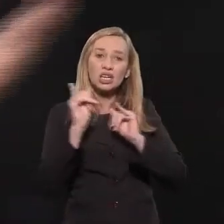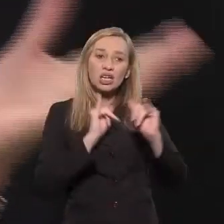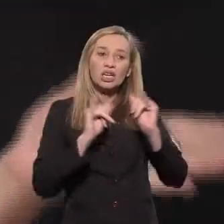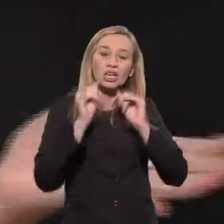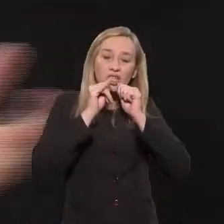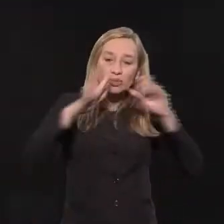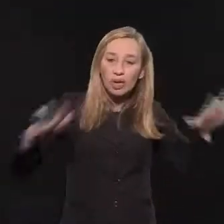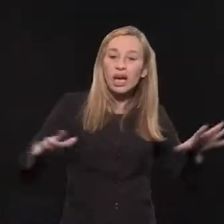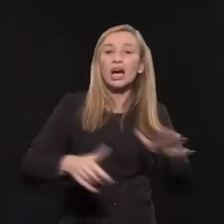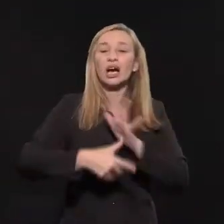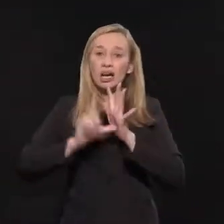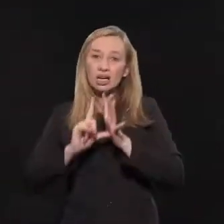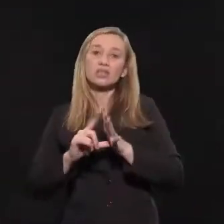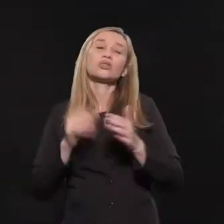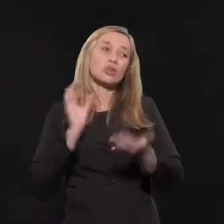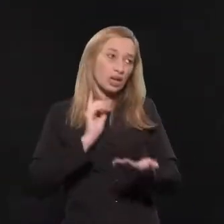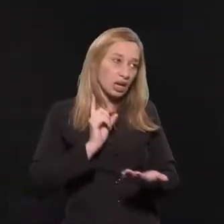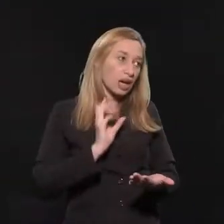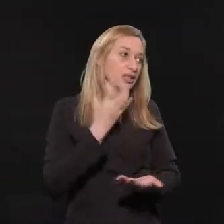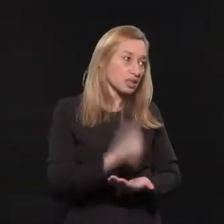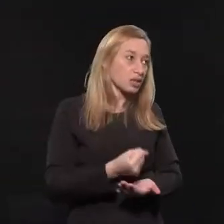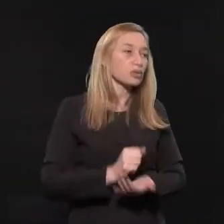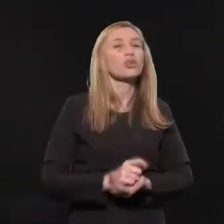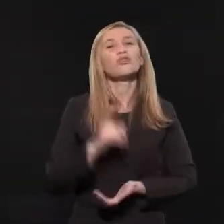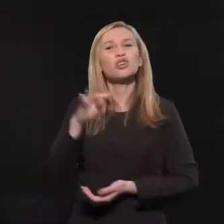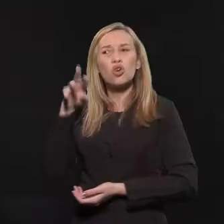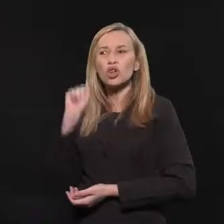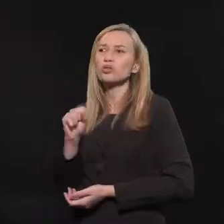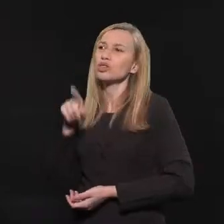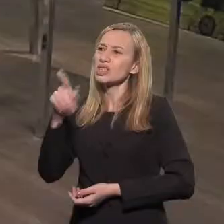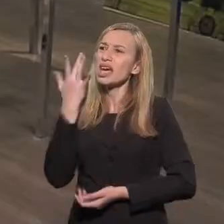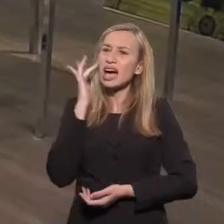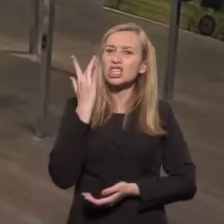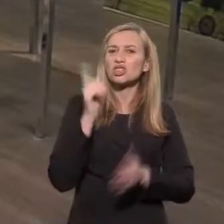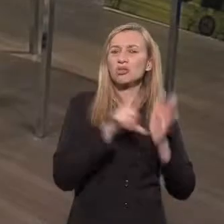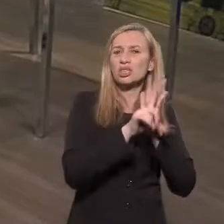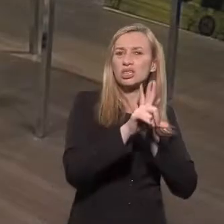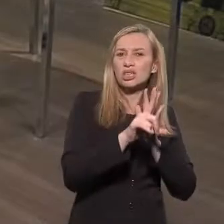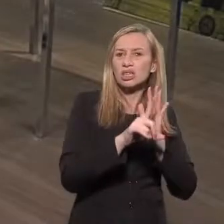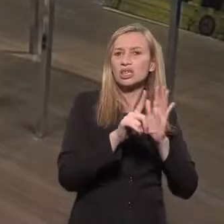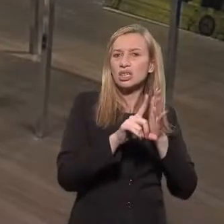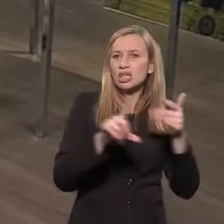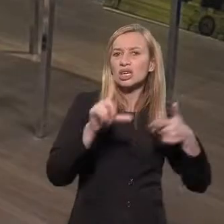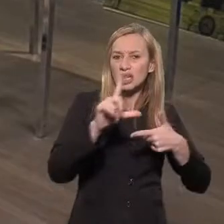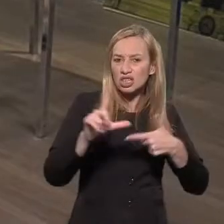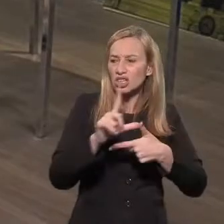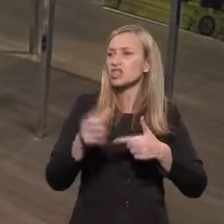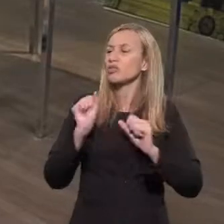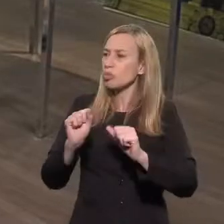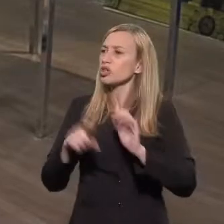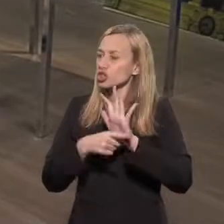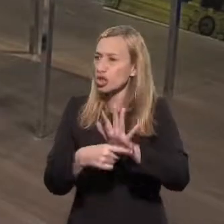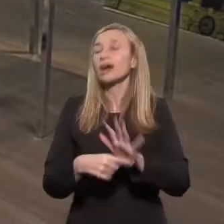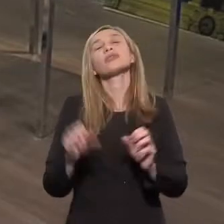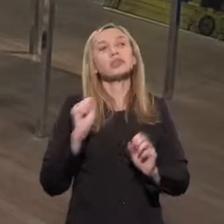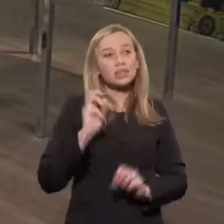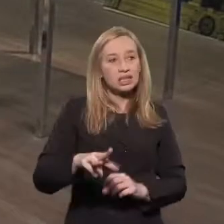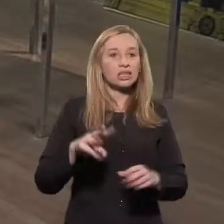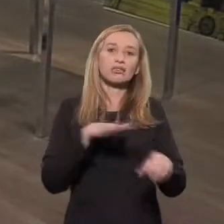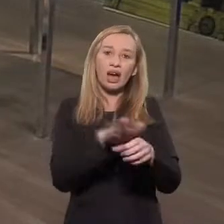pouco para divulgar antes de qualquer outra medida. Eu concordo perfeitamente. Miguel Obes, você acha que o Legislativo pode ajudar de alguma maneira?